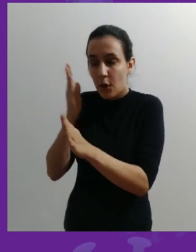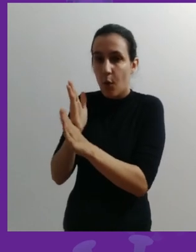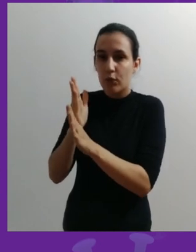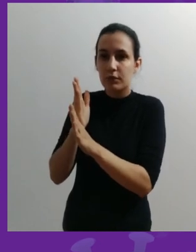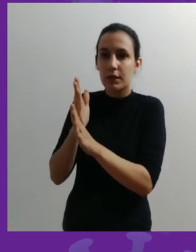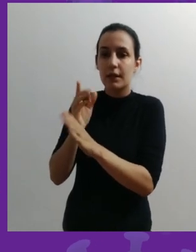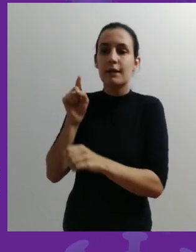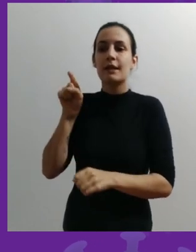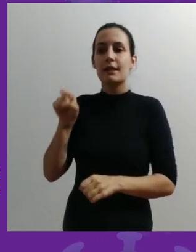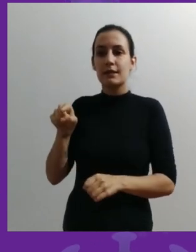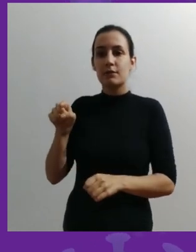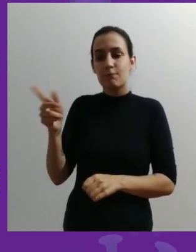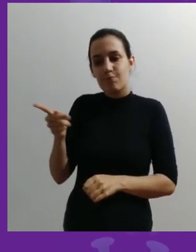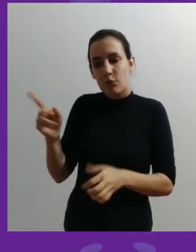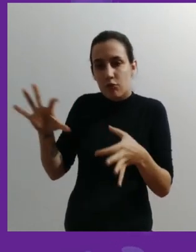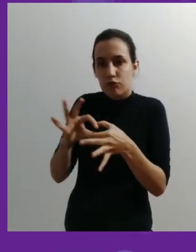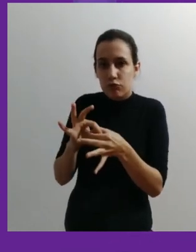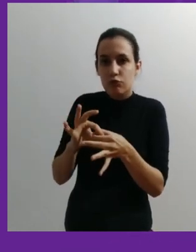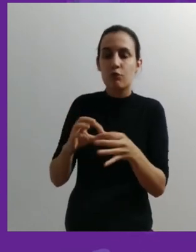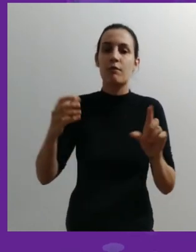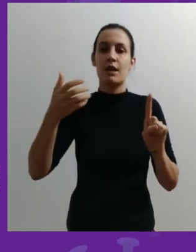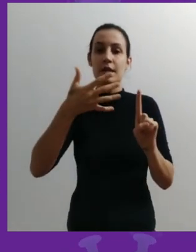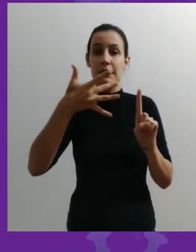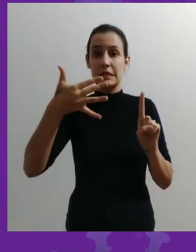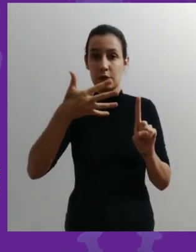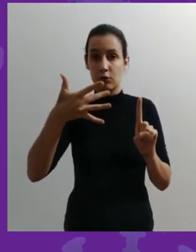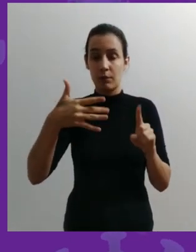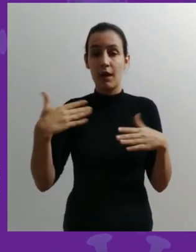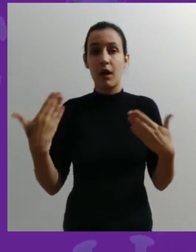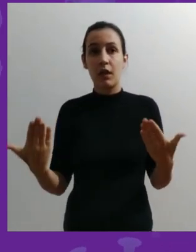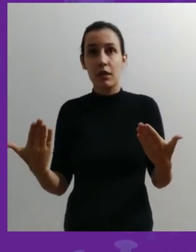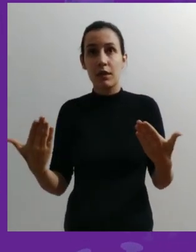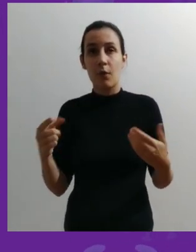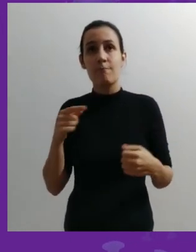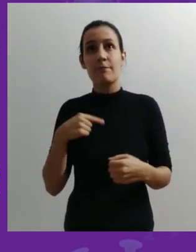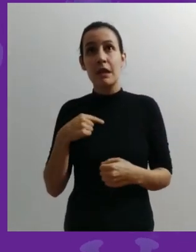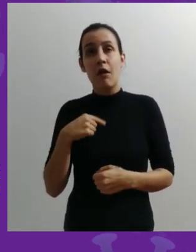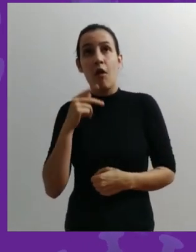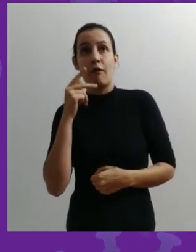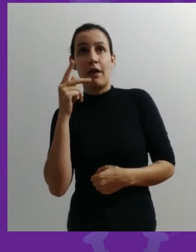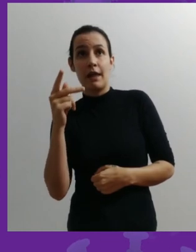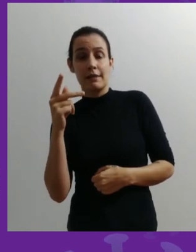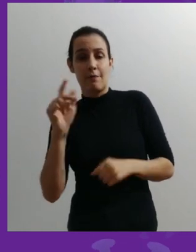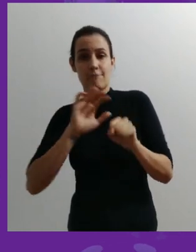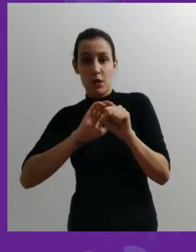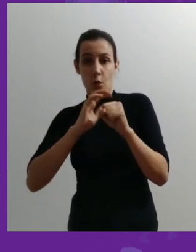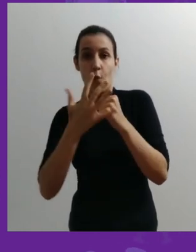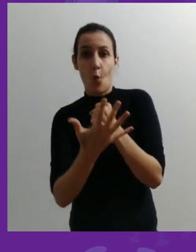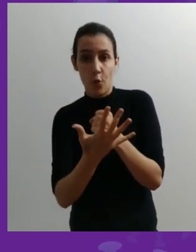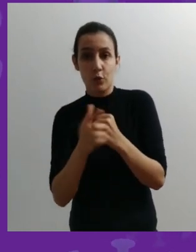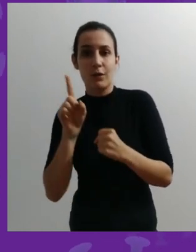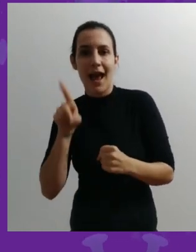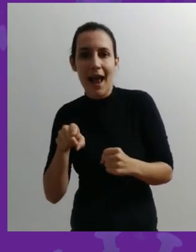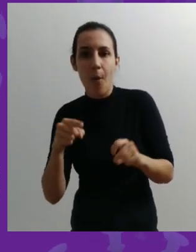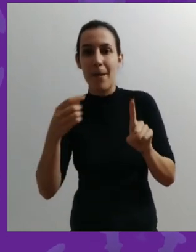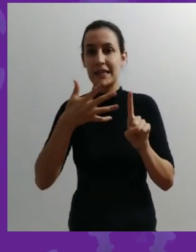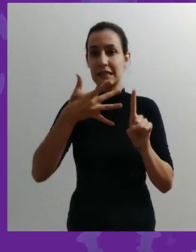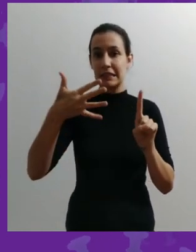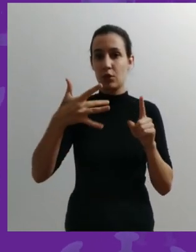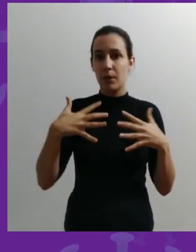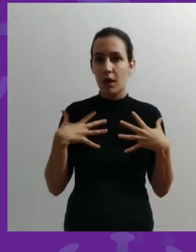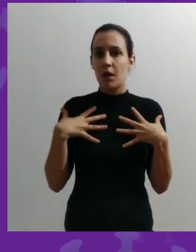pessoa, então a gente chama de síndrome. Portanto, eu dizer que a COVID-19 é uma síndrome